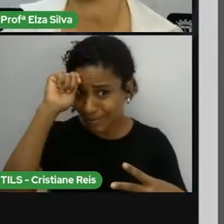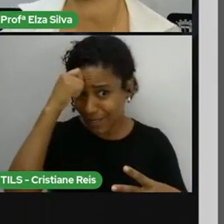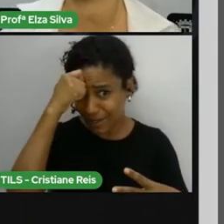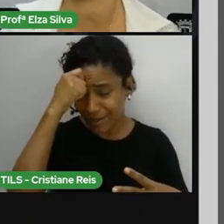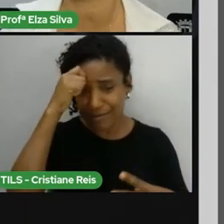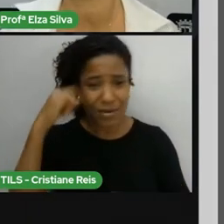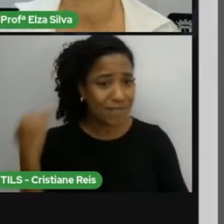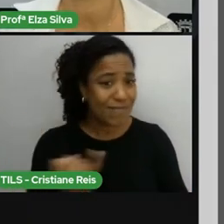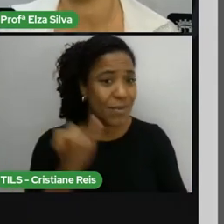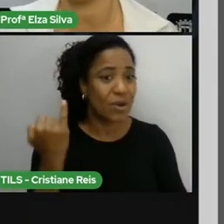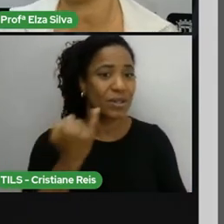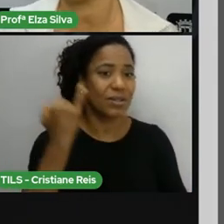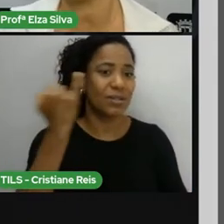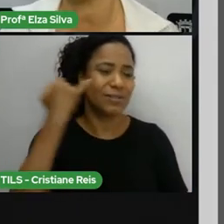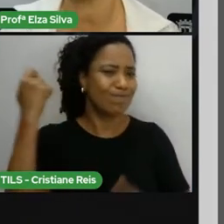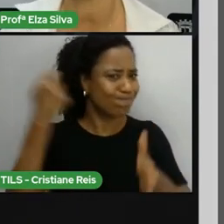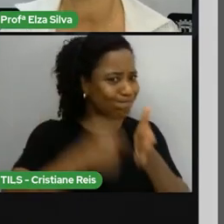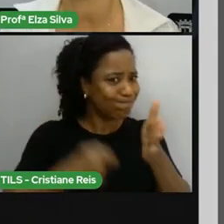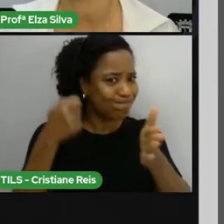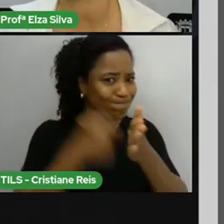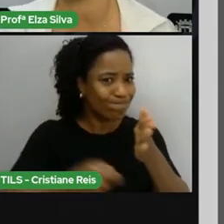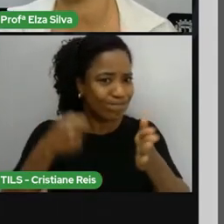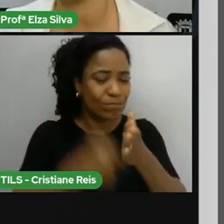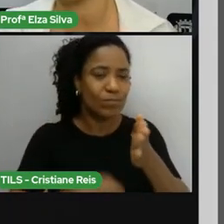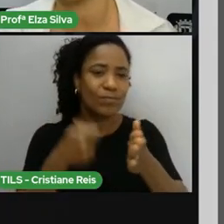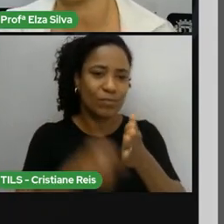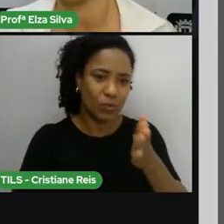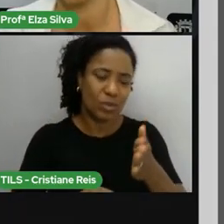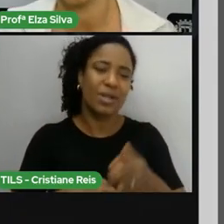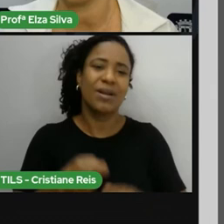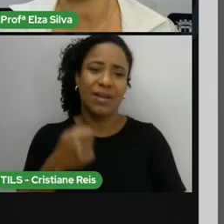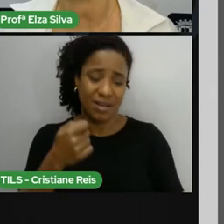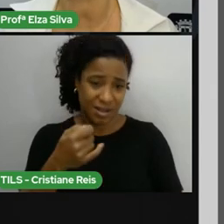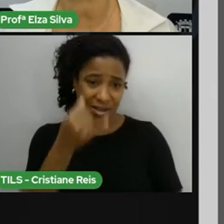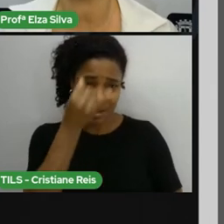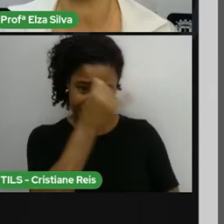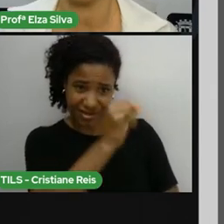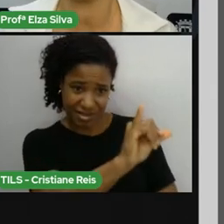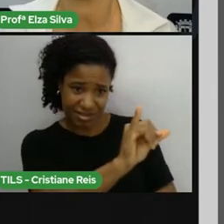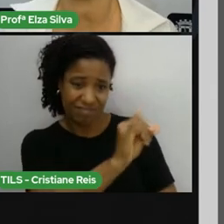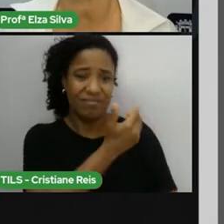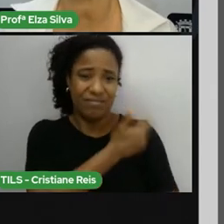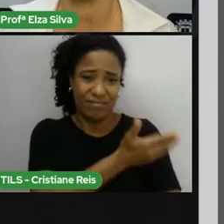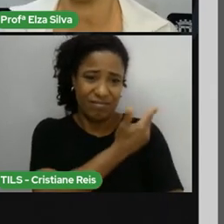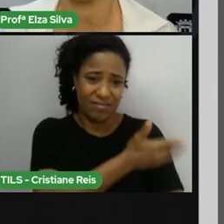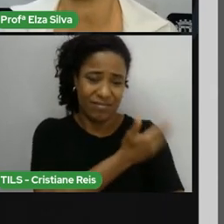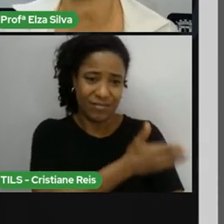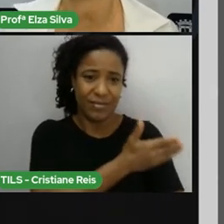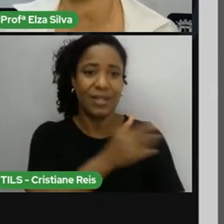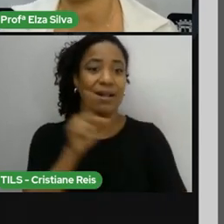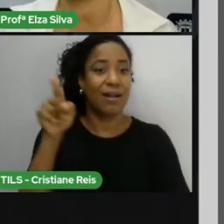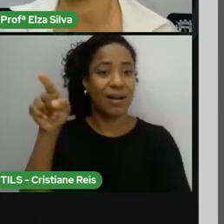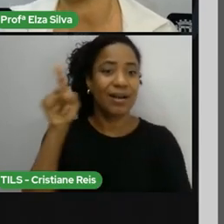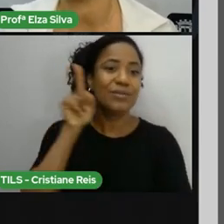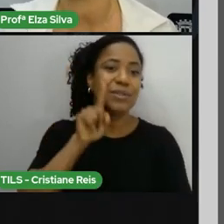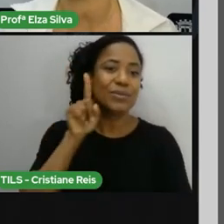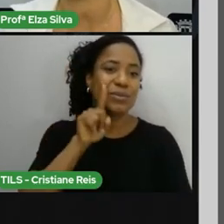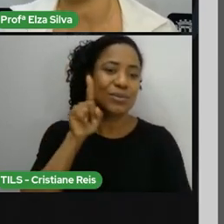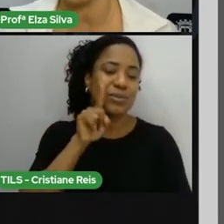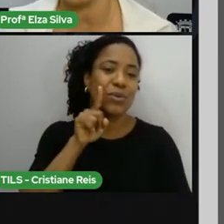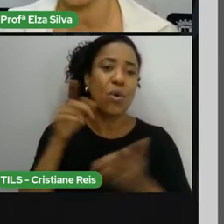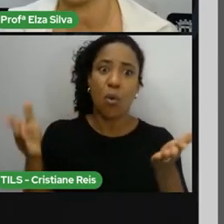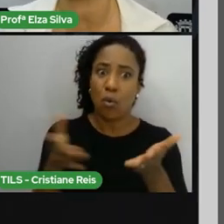antirracista na África do Sul e nos Estados Unidos e que espelham exemplos até hoje